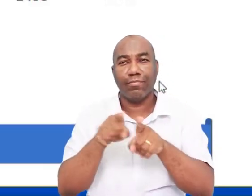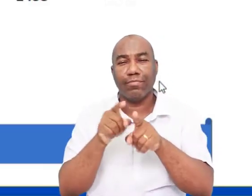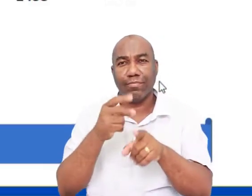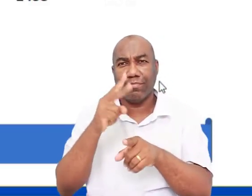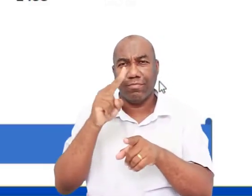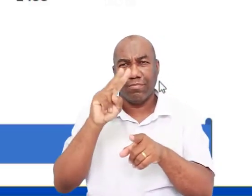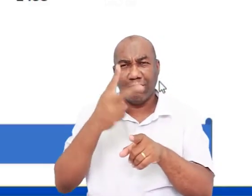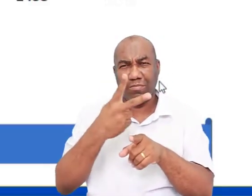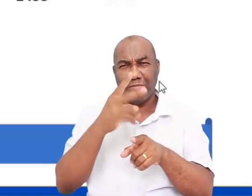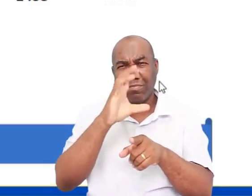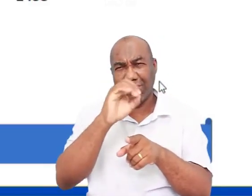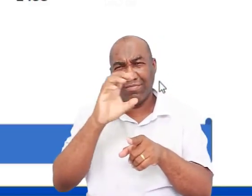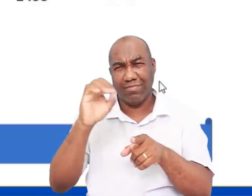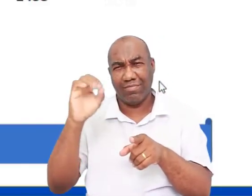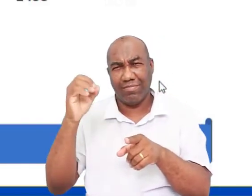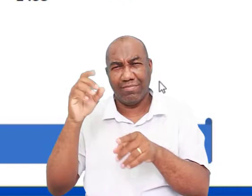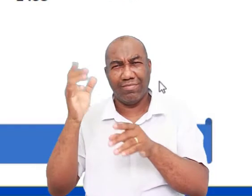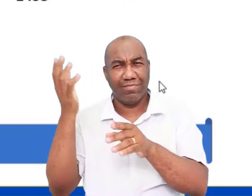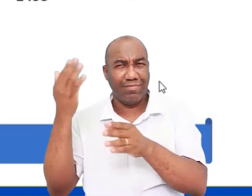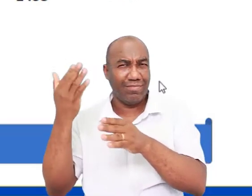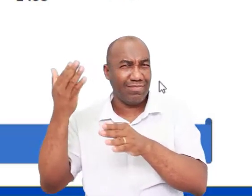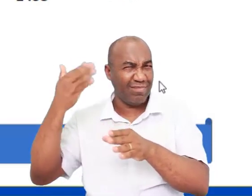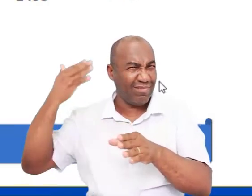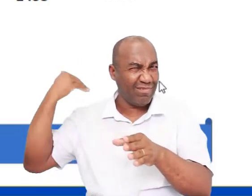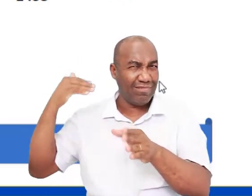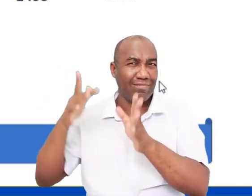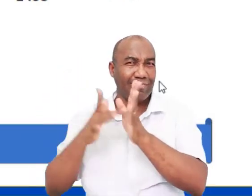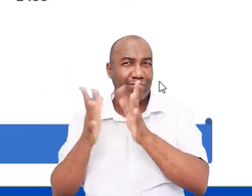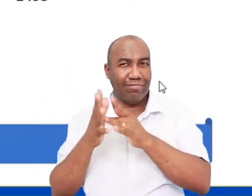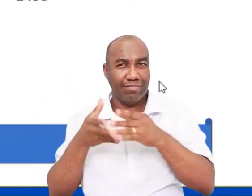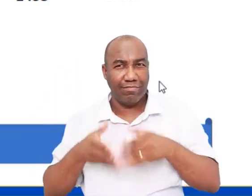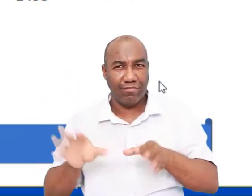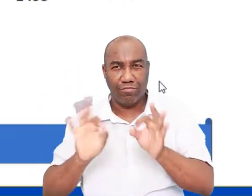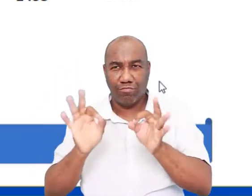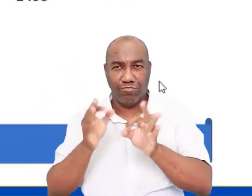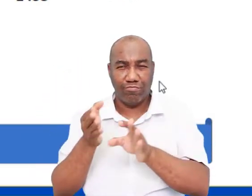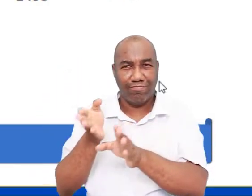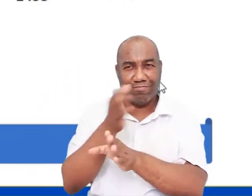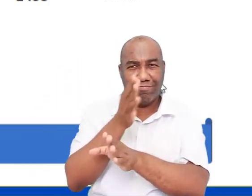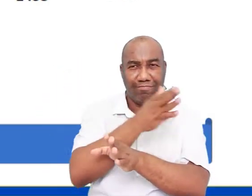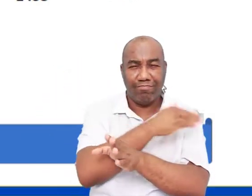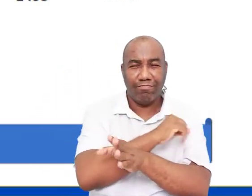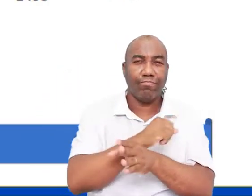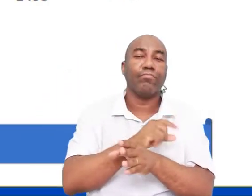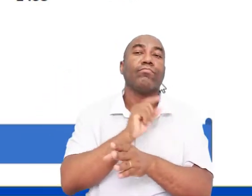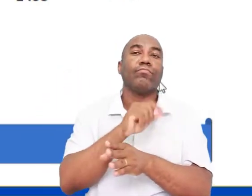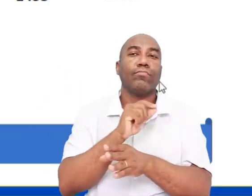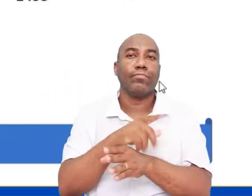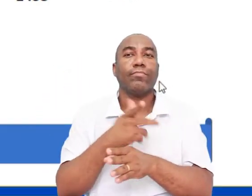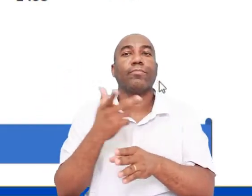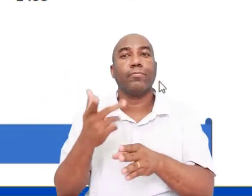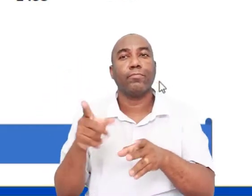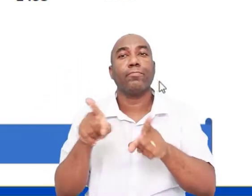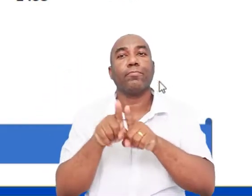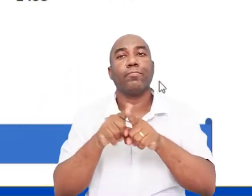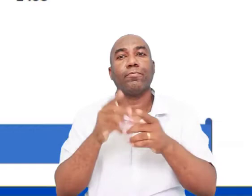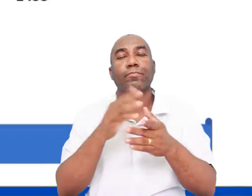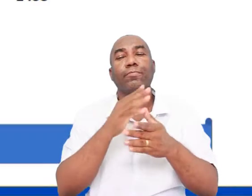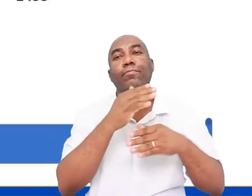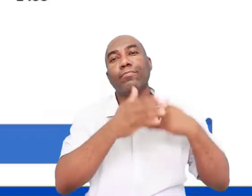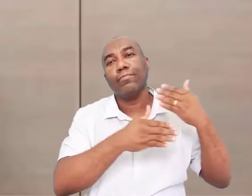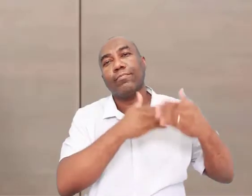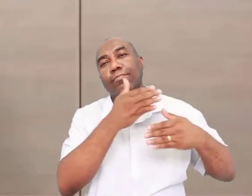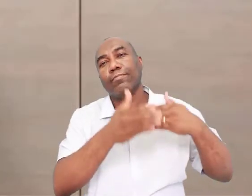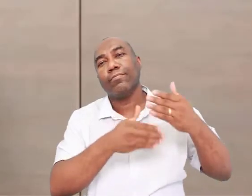anos antes de Cristo, né? Nesse período, 10 a 12 mil anos antes de Cristo, antes disso, os nossos ancestrais estavam passando por um